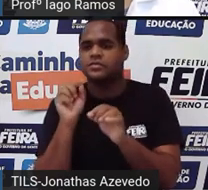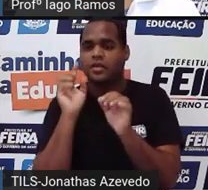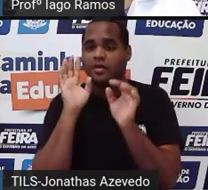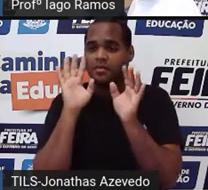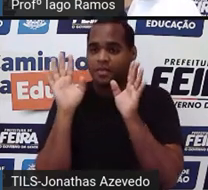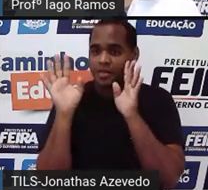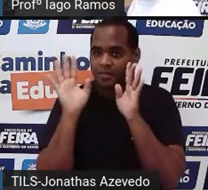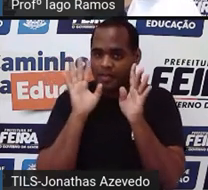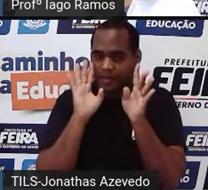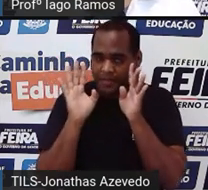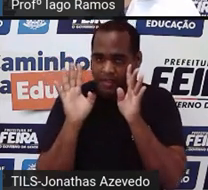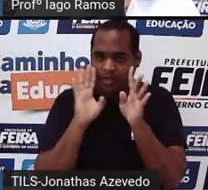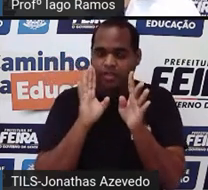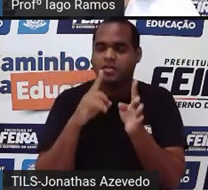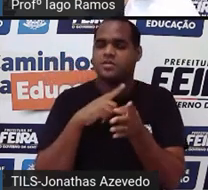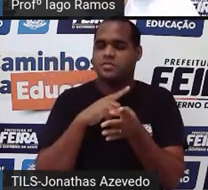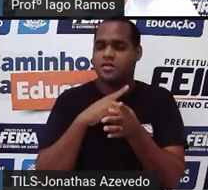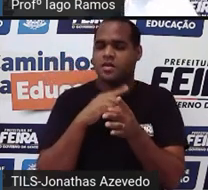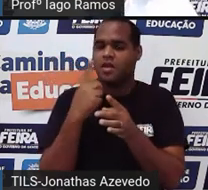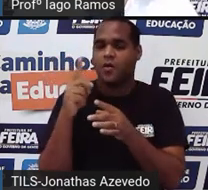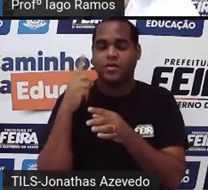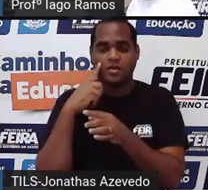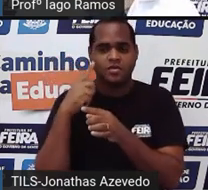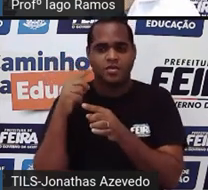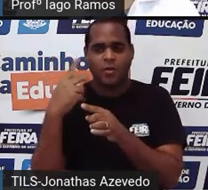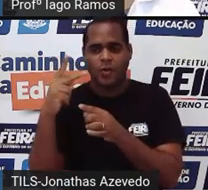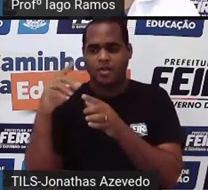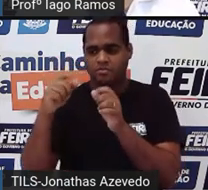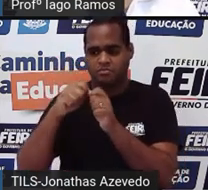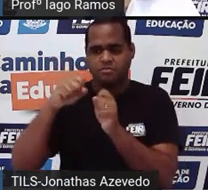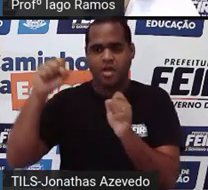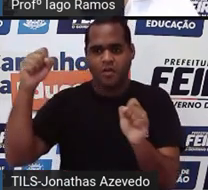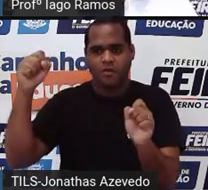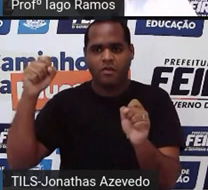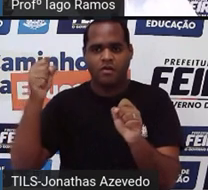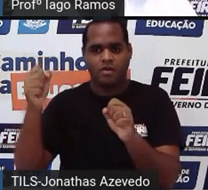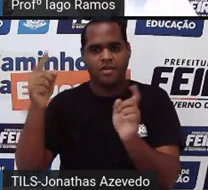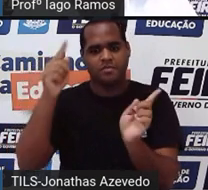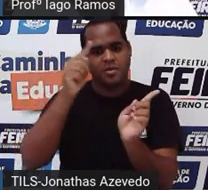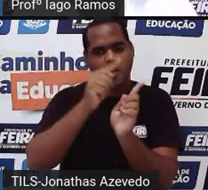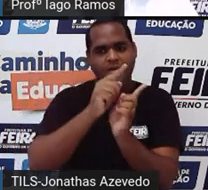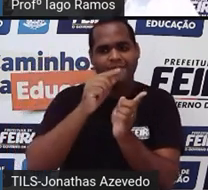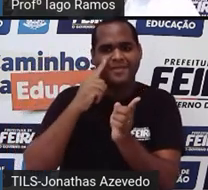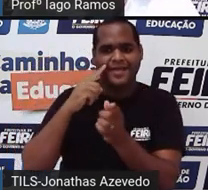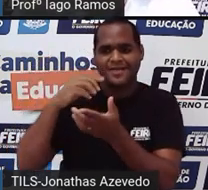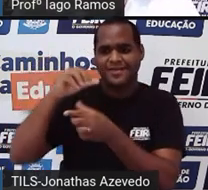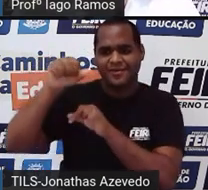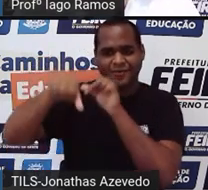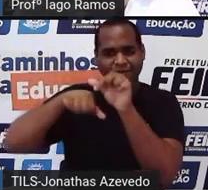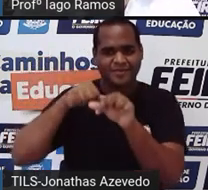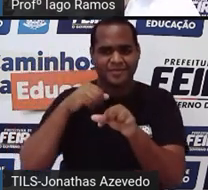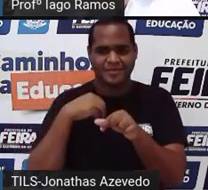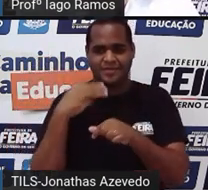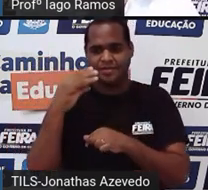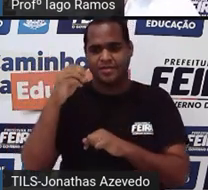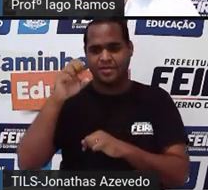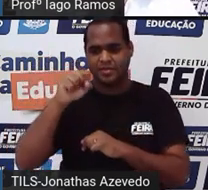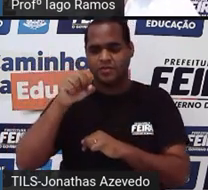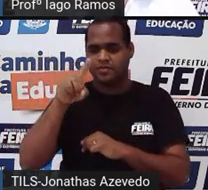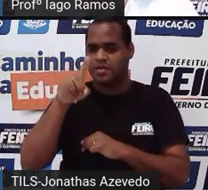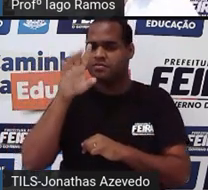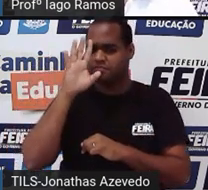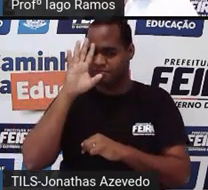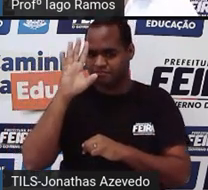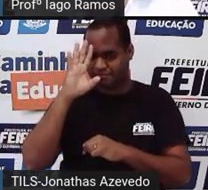se a figura maior é uma transformação da figura menor, tá bom? Só 30 segundinhos para você